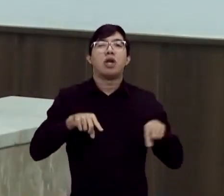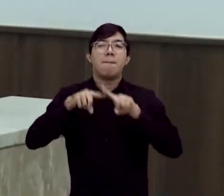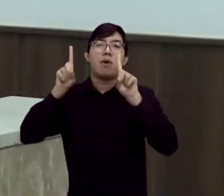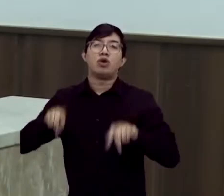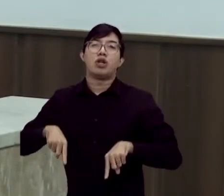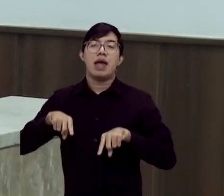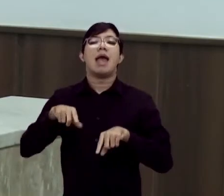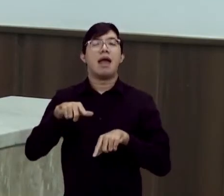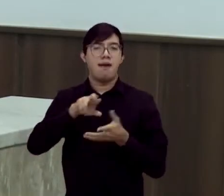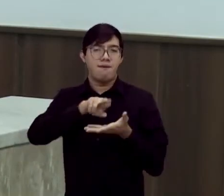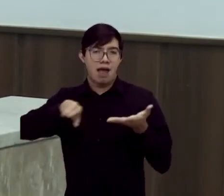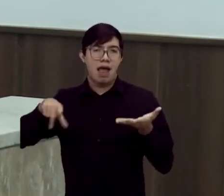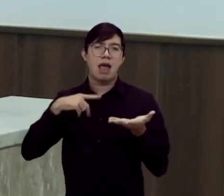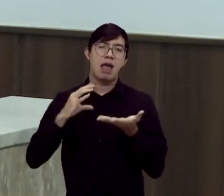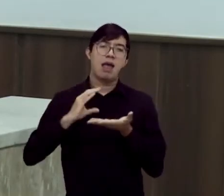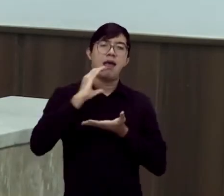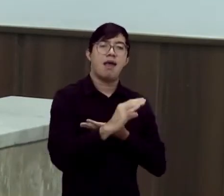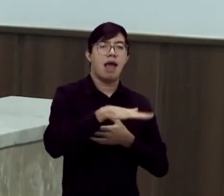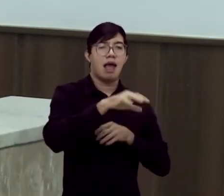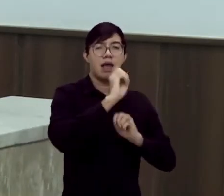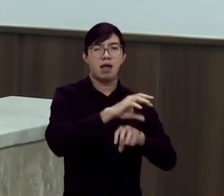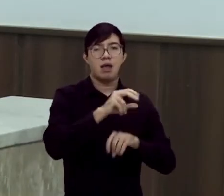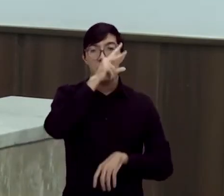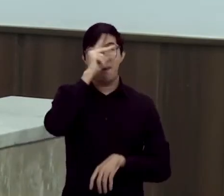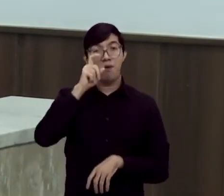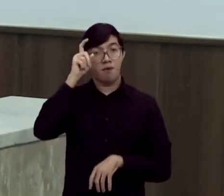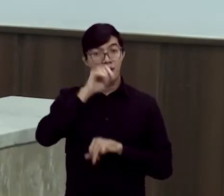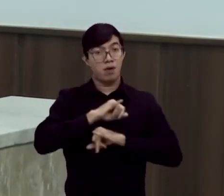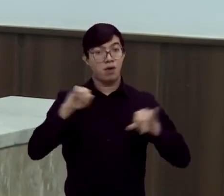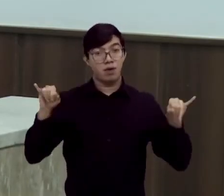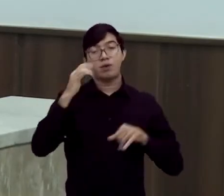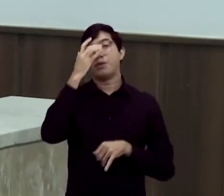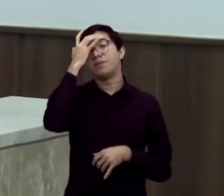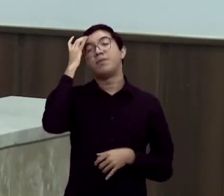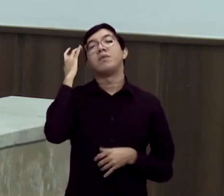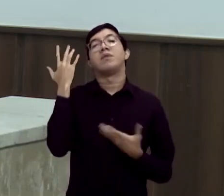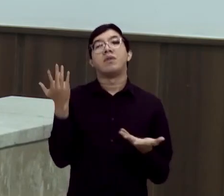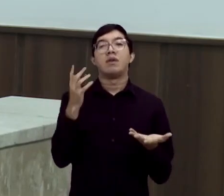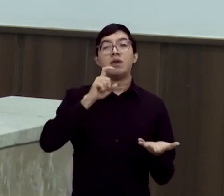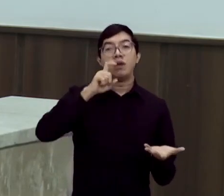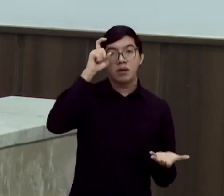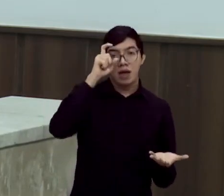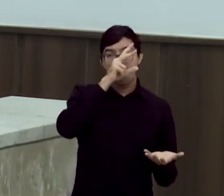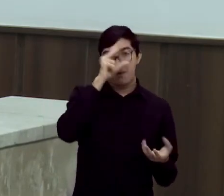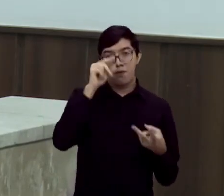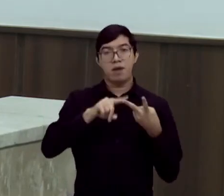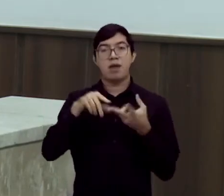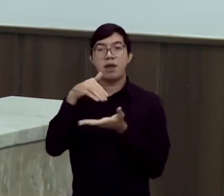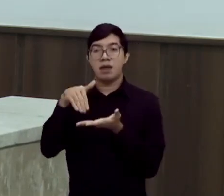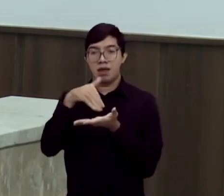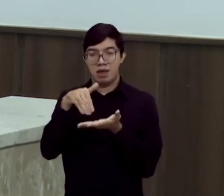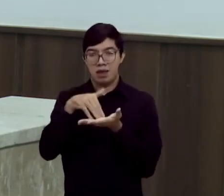que foi anunciado segunda-feira pelo prefeito Sarto. O prefeito Sarto e a nossa querida secretária de Educação do